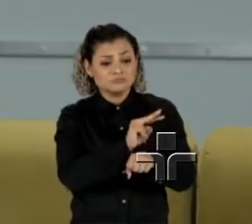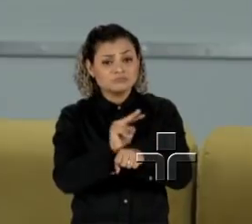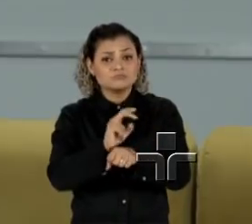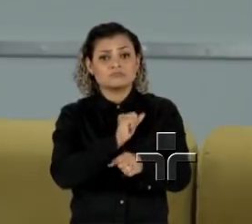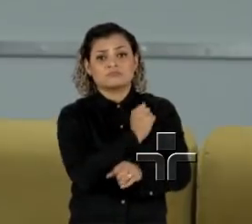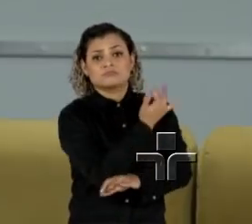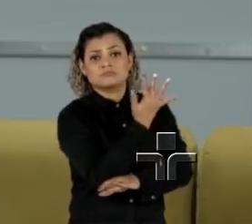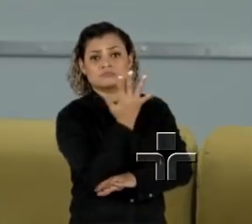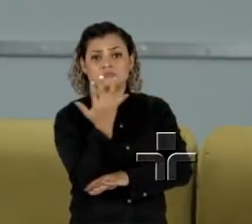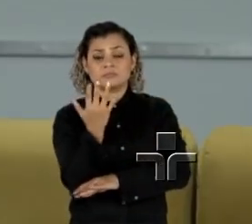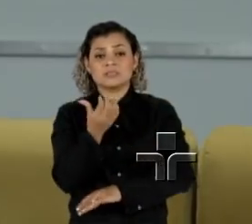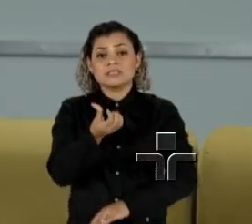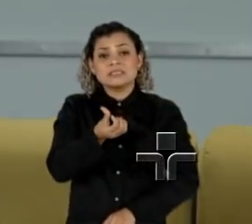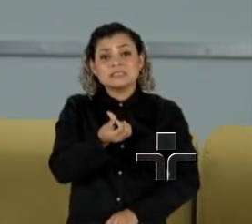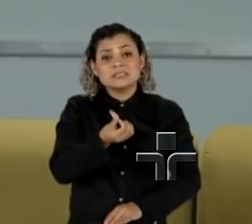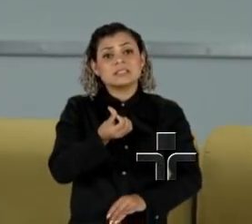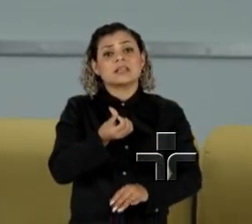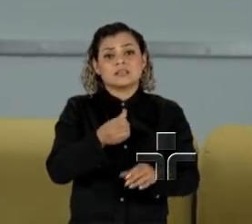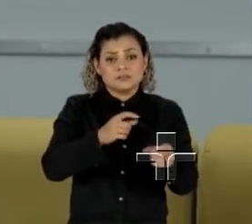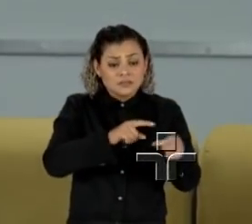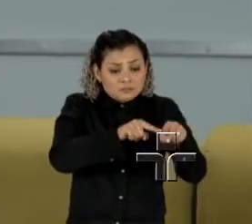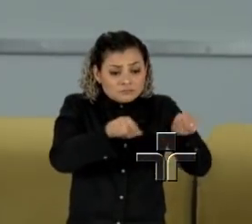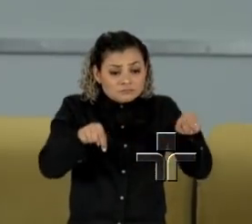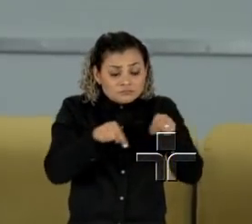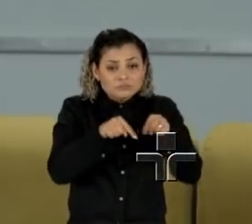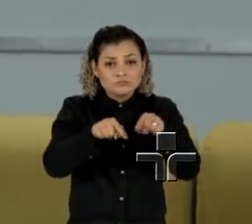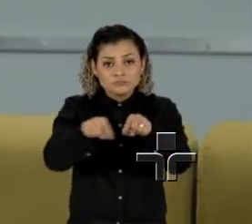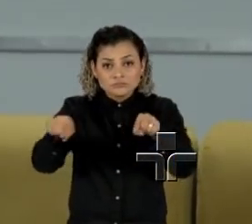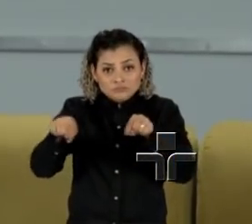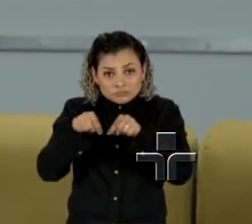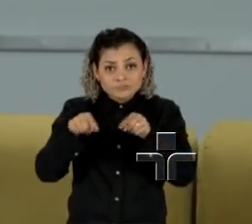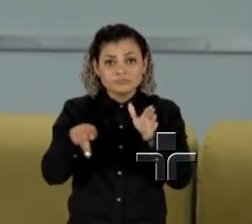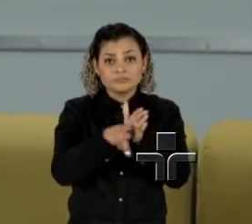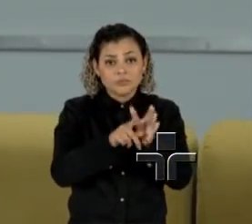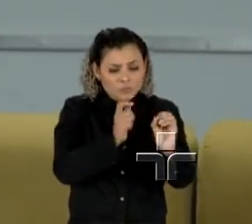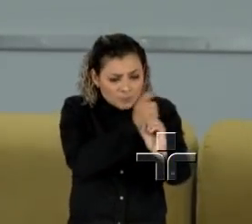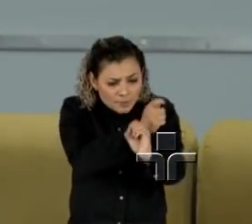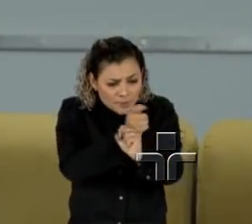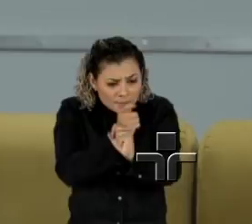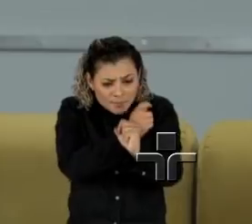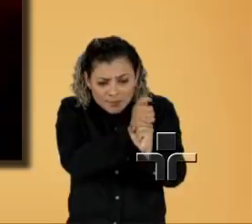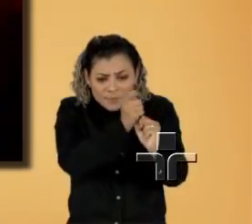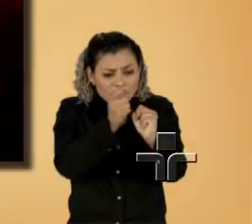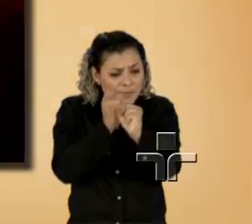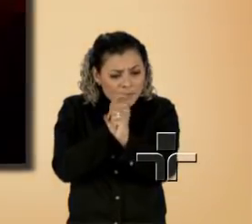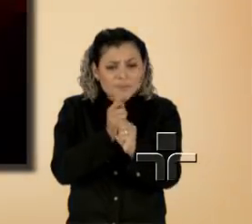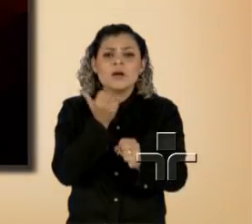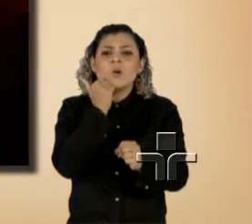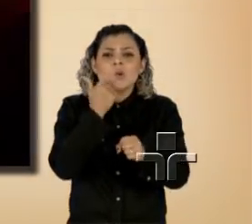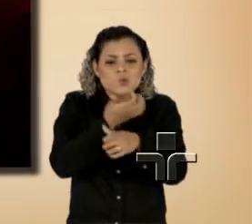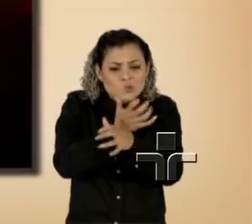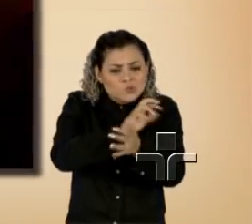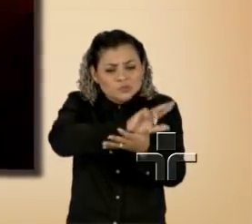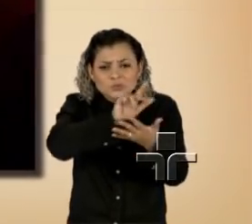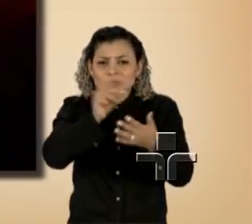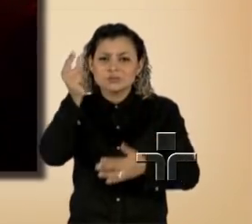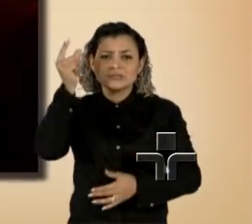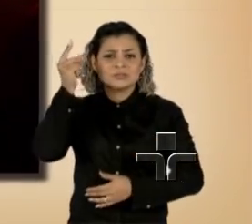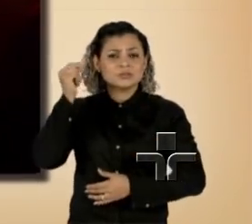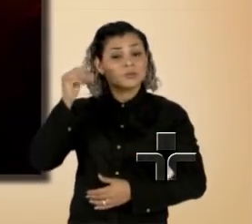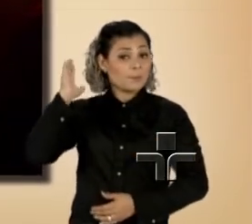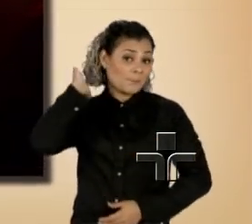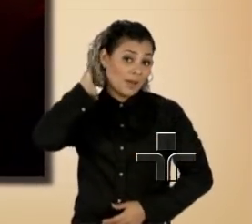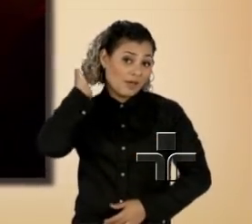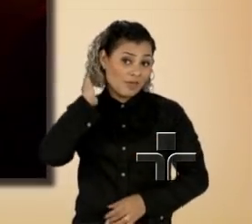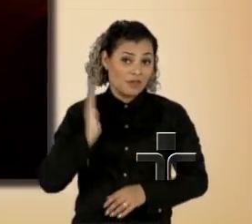ambiental com seis sítios arqueológicos no Pará. O governo do estado investiga as causas. O fogo